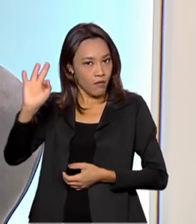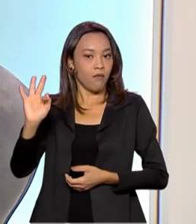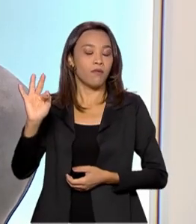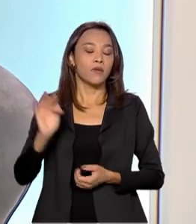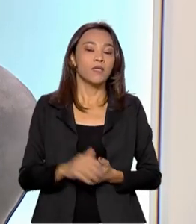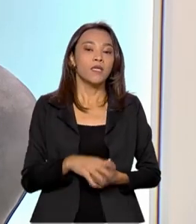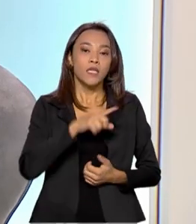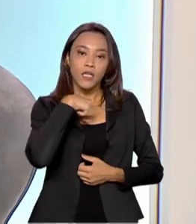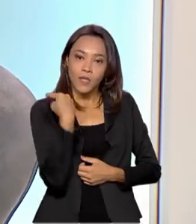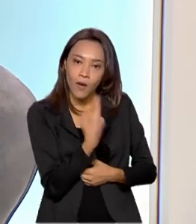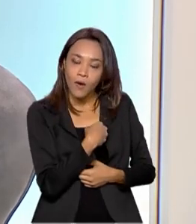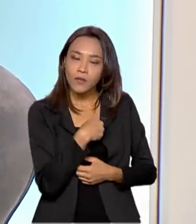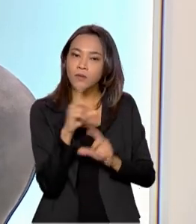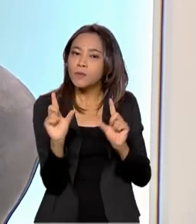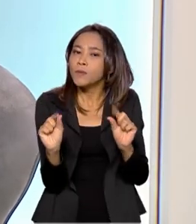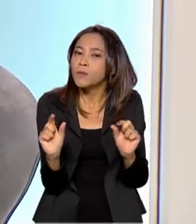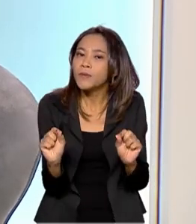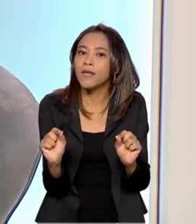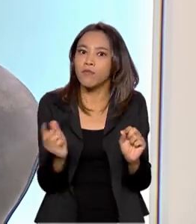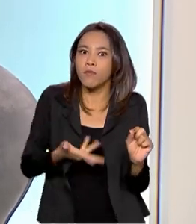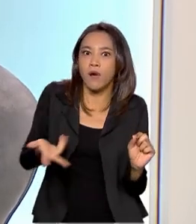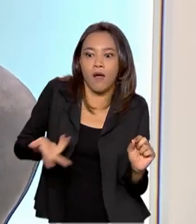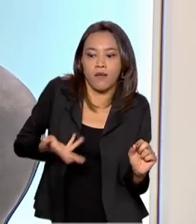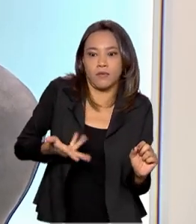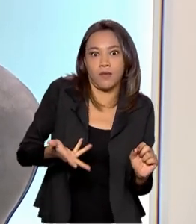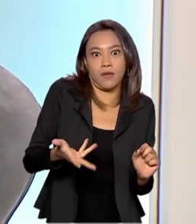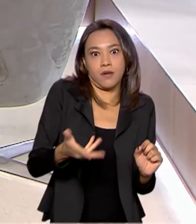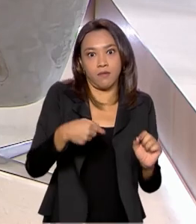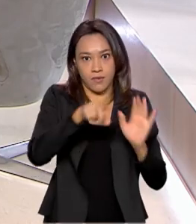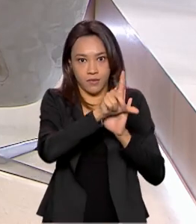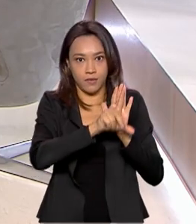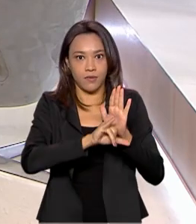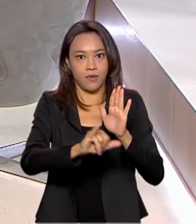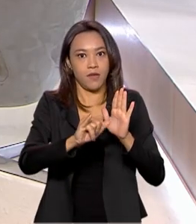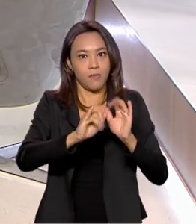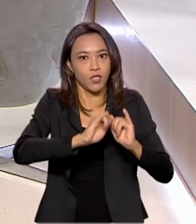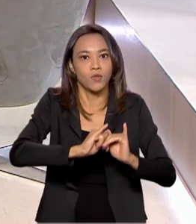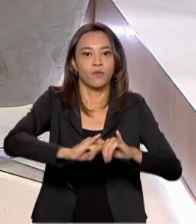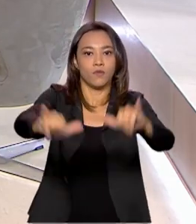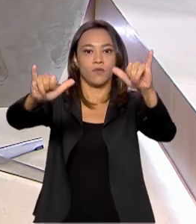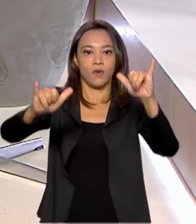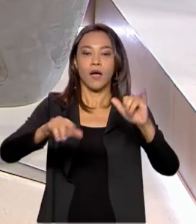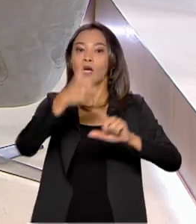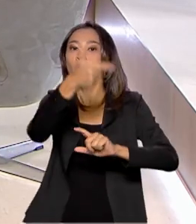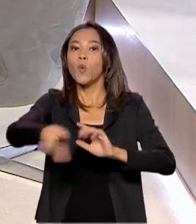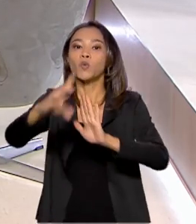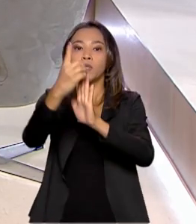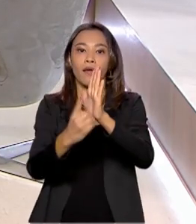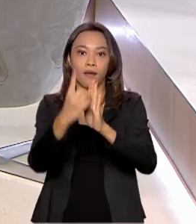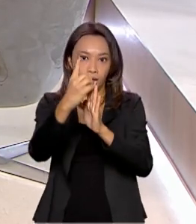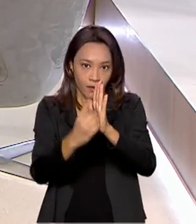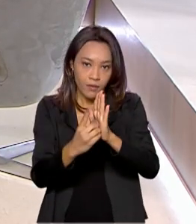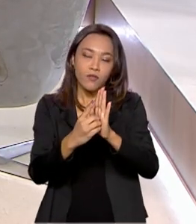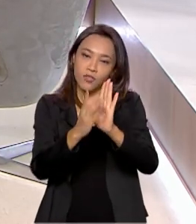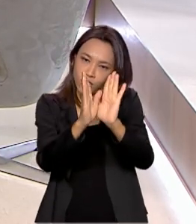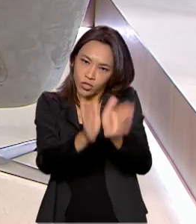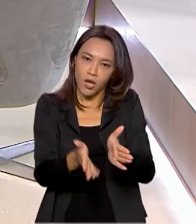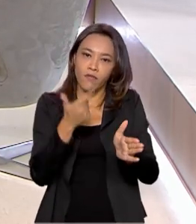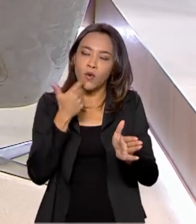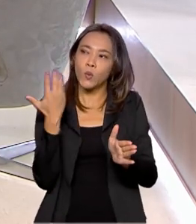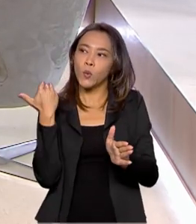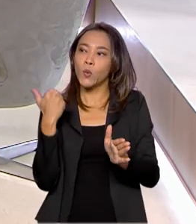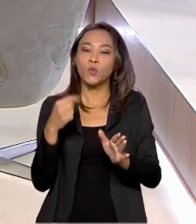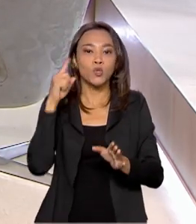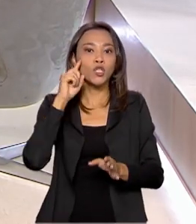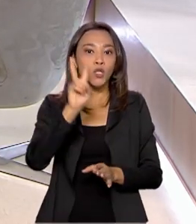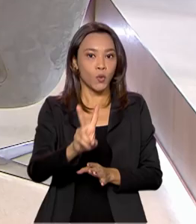e nós demos propositalmente uma celeridade à publicação também do decreto regulamentador, que, como você disse, saiu no